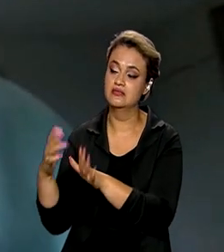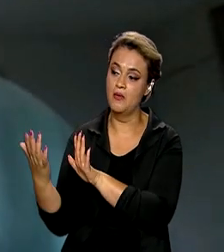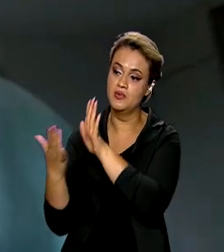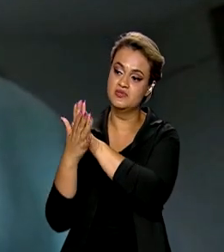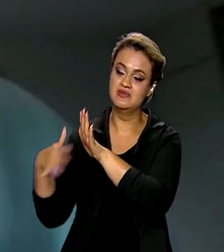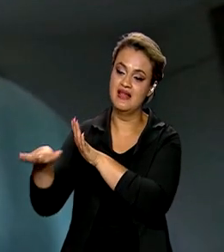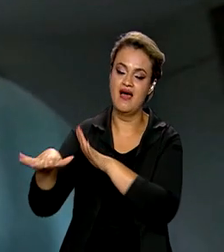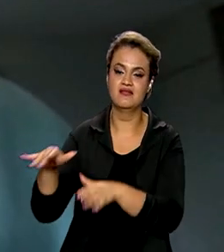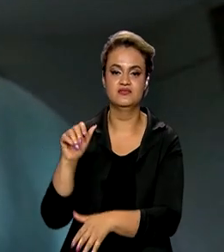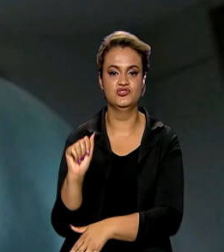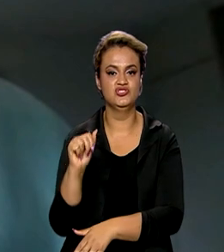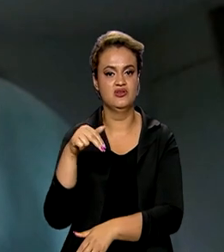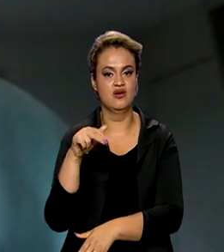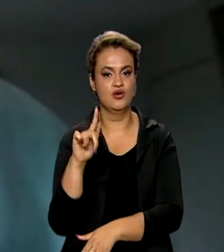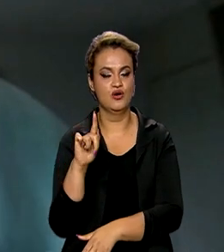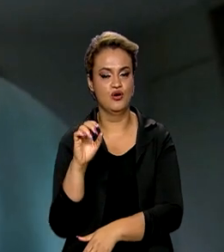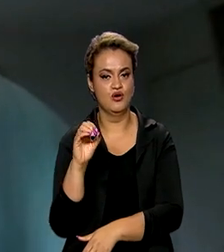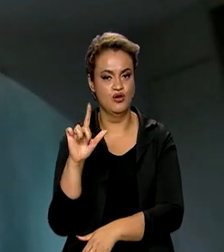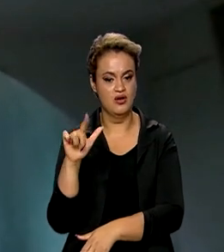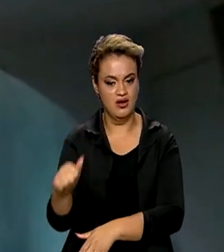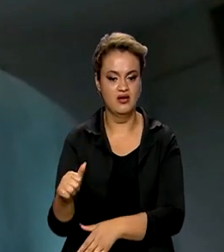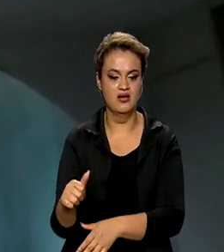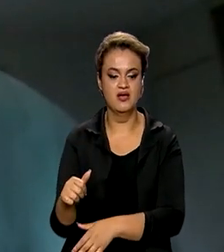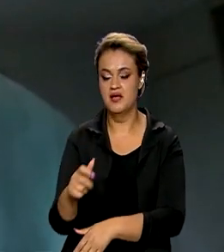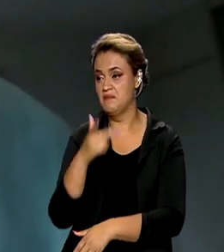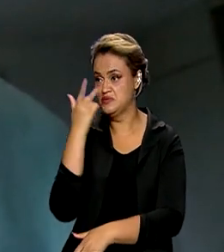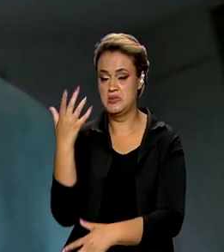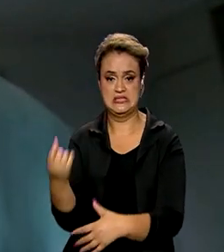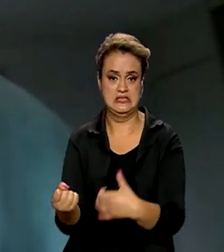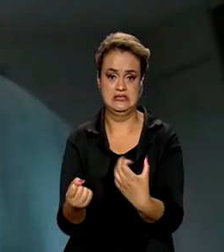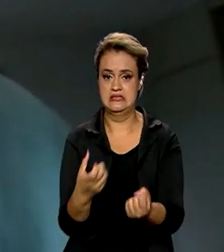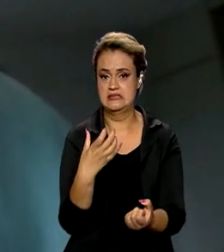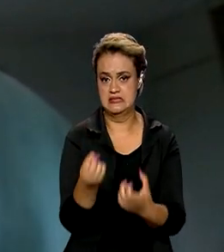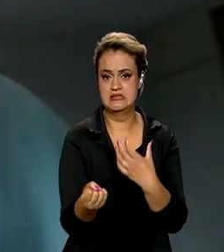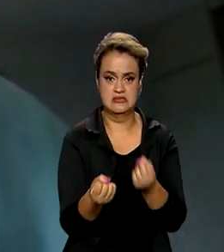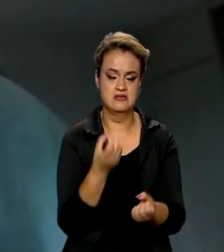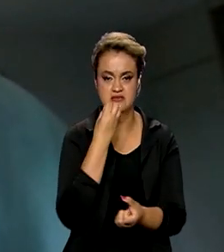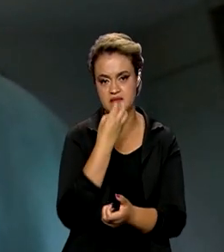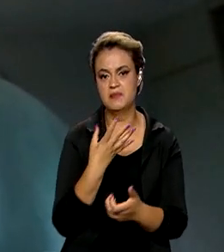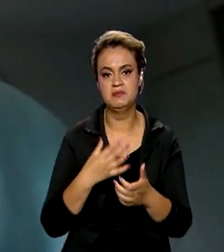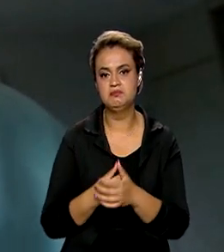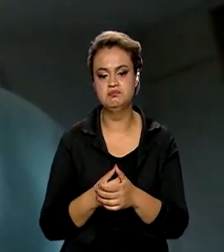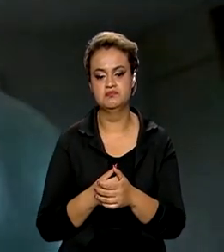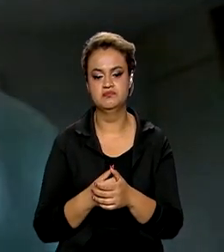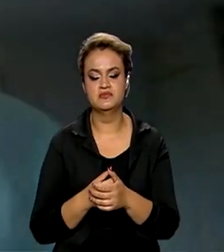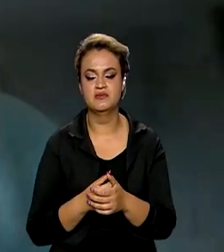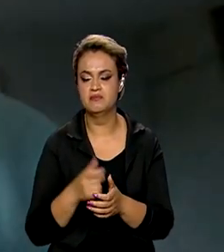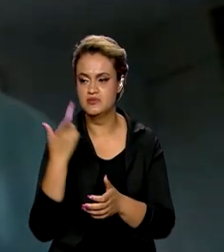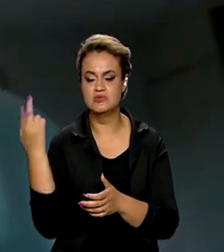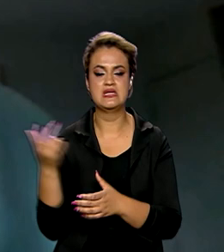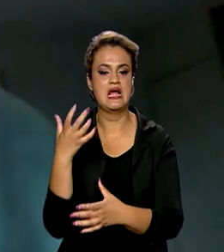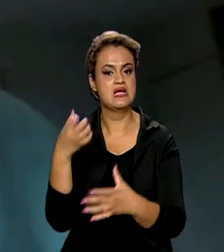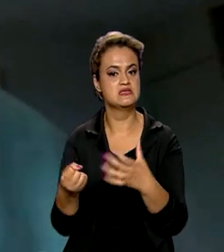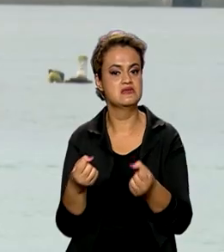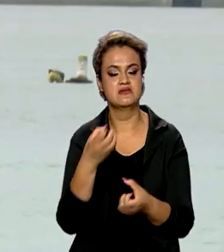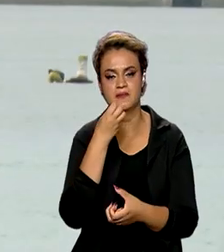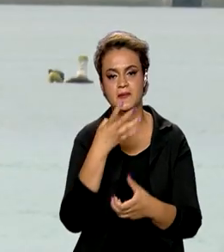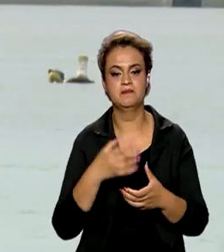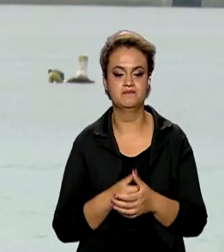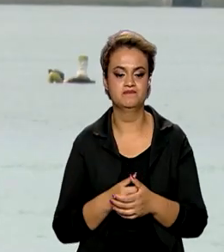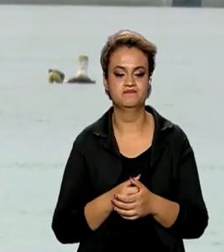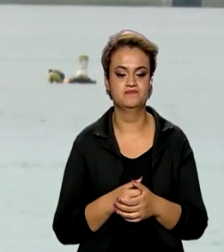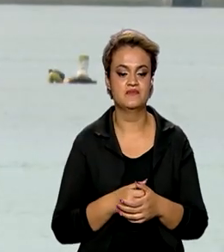E há uma receptividade muito grande por parte dos angolanos com relação aos brasileiros.